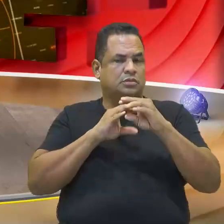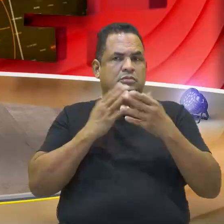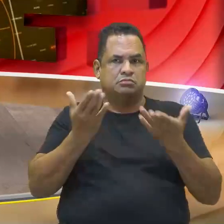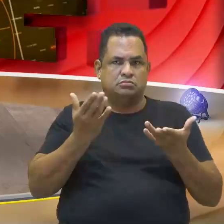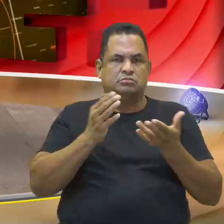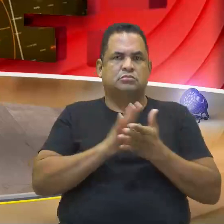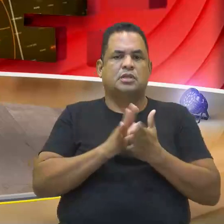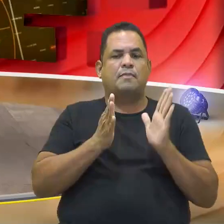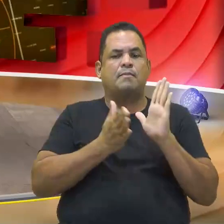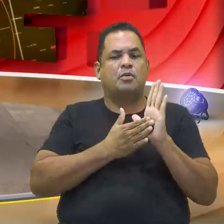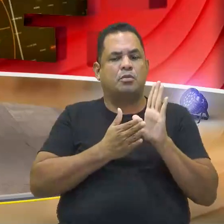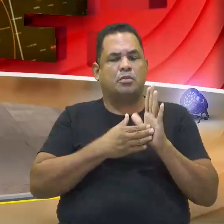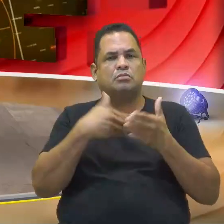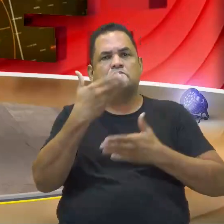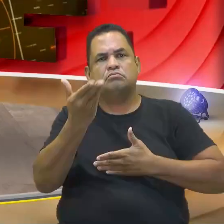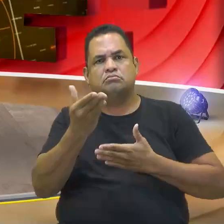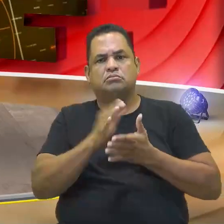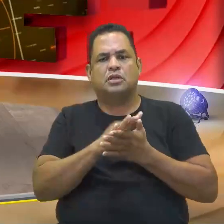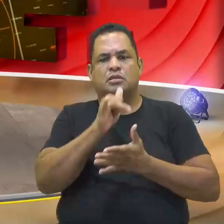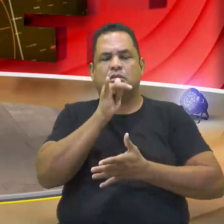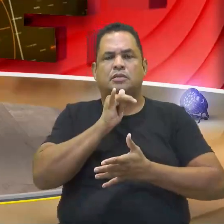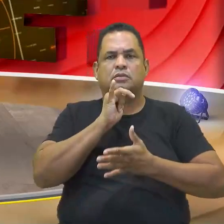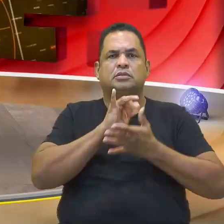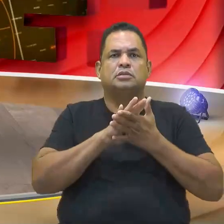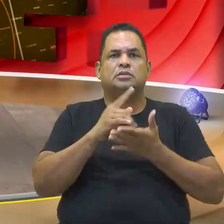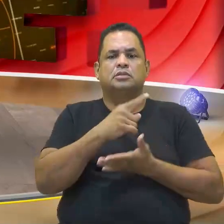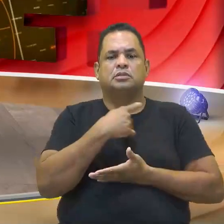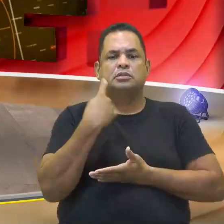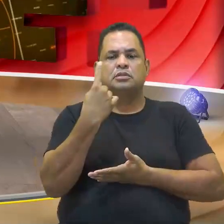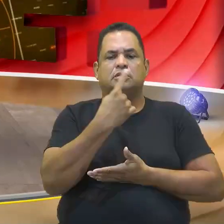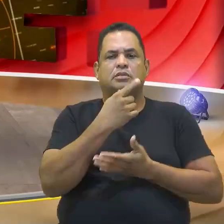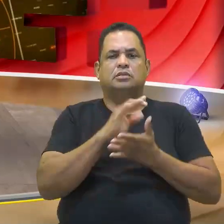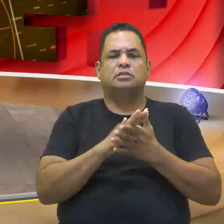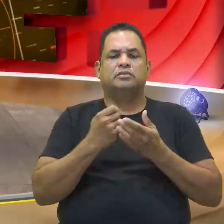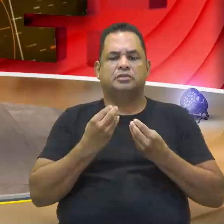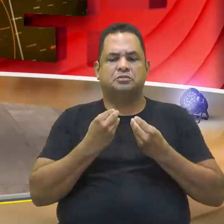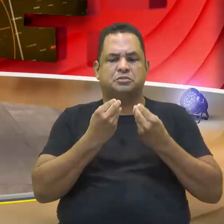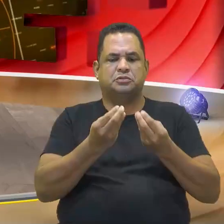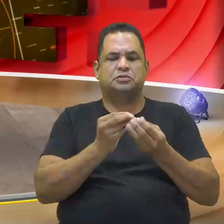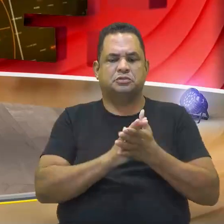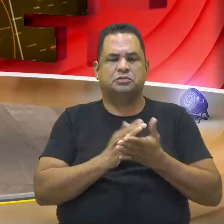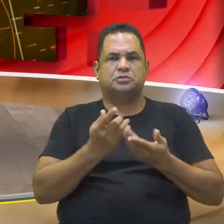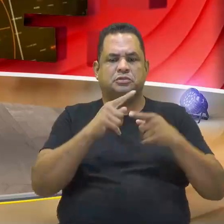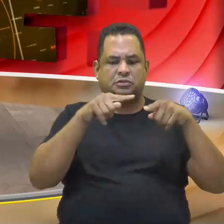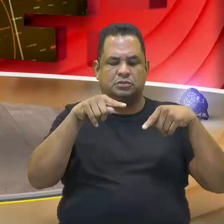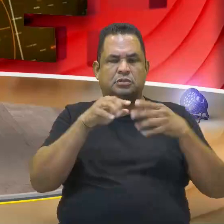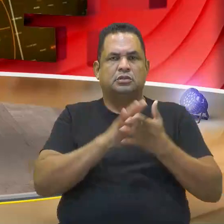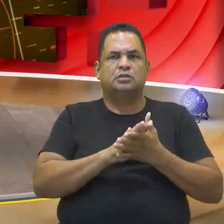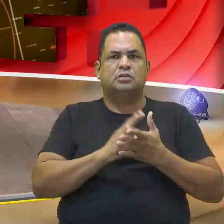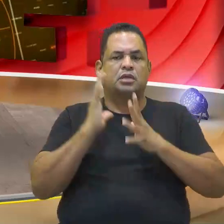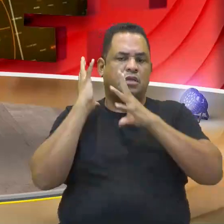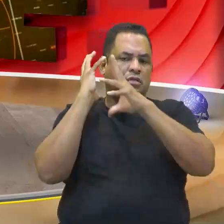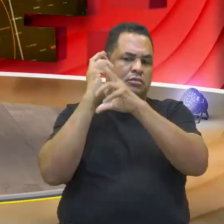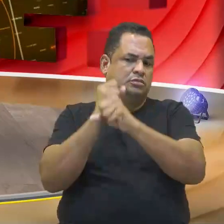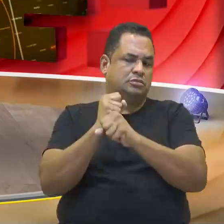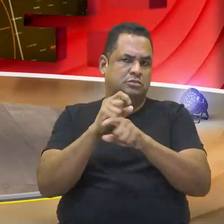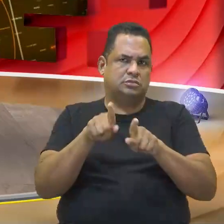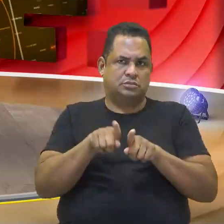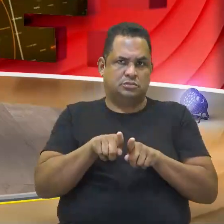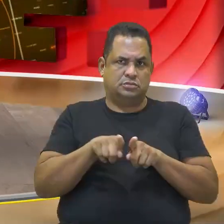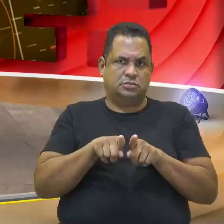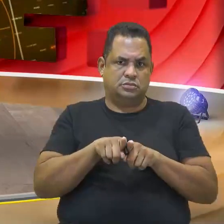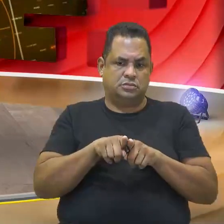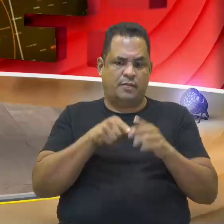a gente propõe aqui, o a gente dá como exemplo, é o que a gente vai cobrar nas atividades de sala, certo? Isso. Na revisão também nós vamos colocar, no